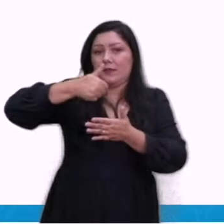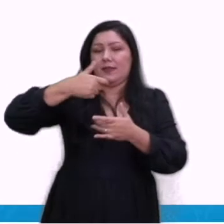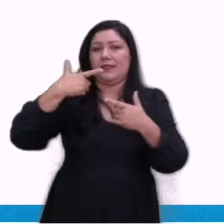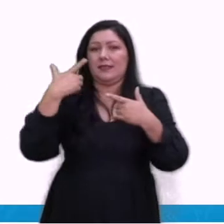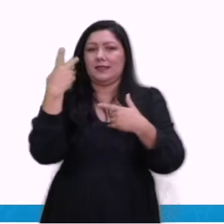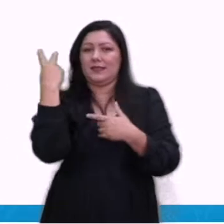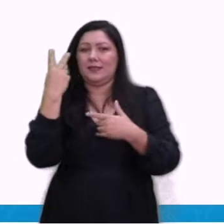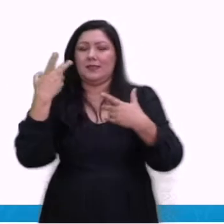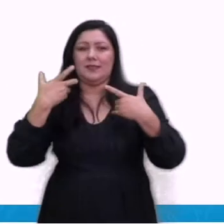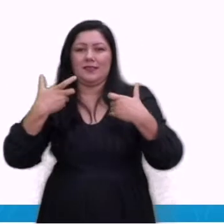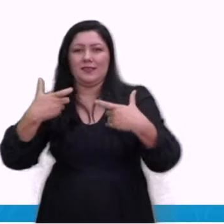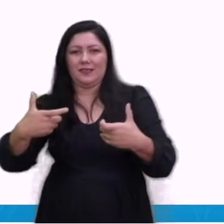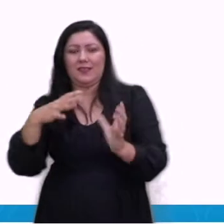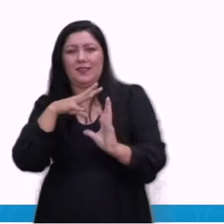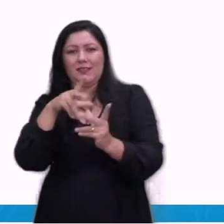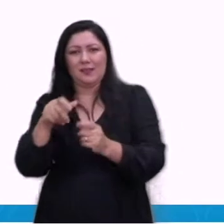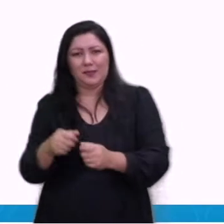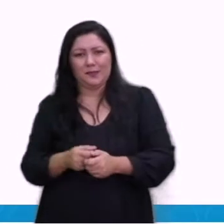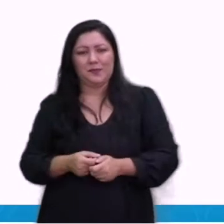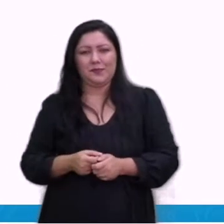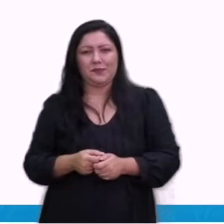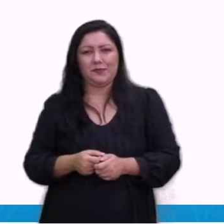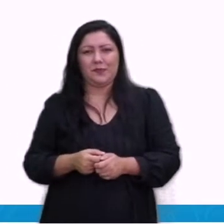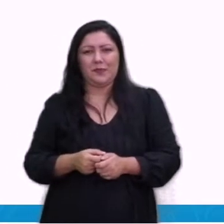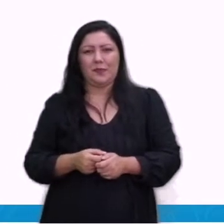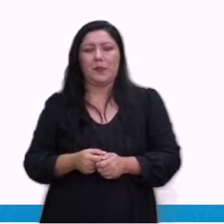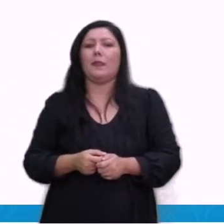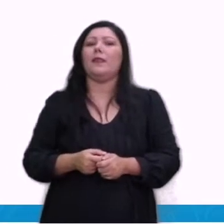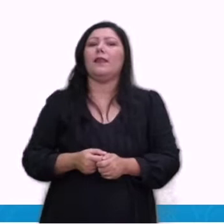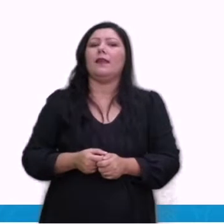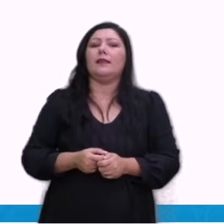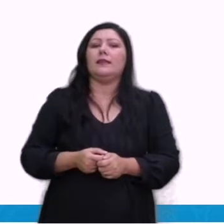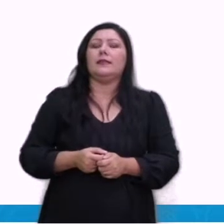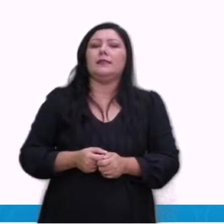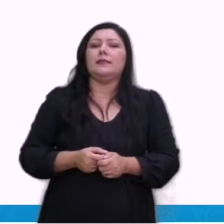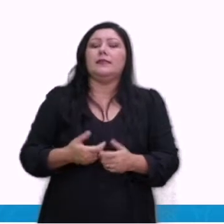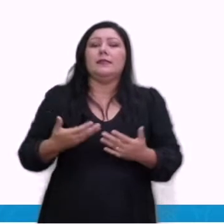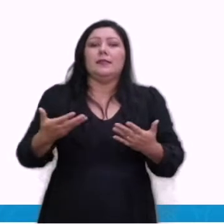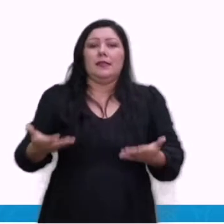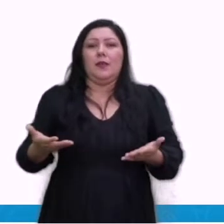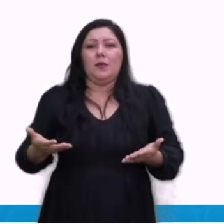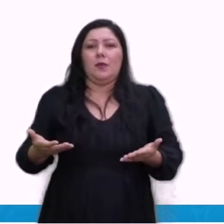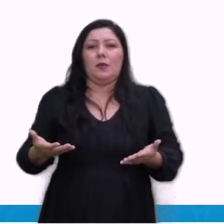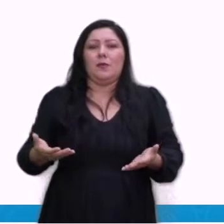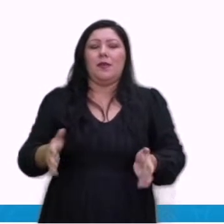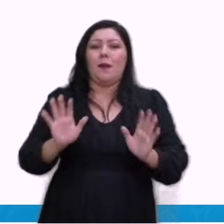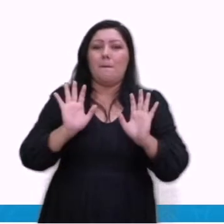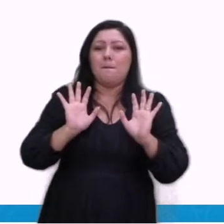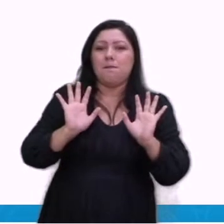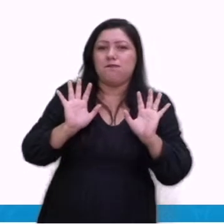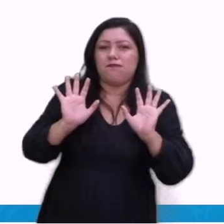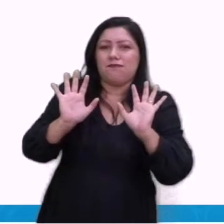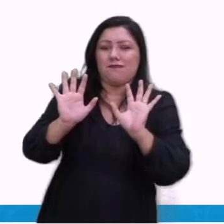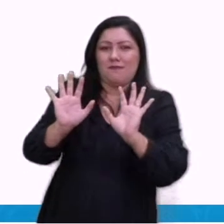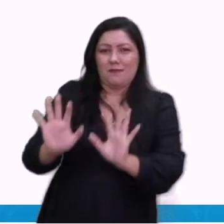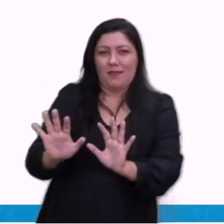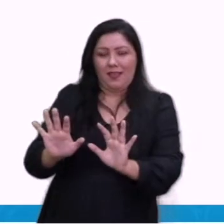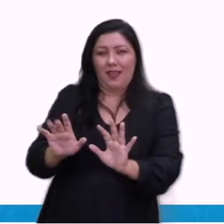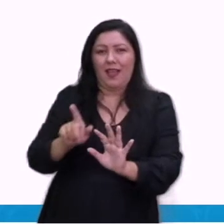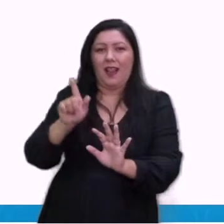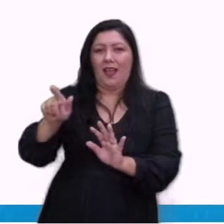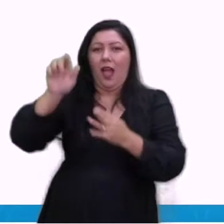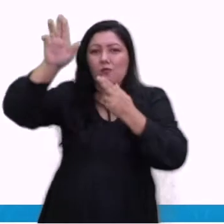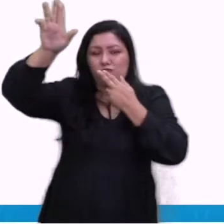Polônia pela Alemanha. A Alemanha, como eu disse. Na tentativa de barrar as incursões do chanceler alemão